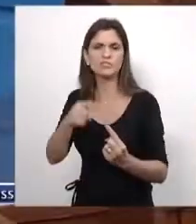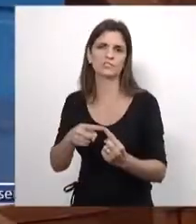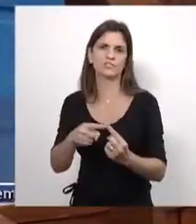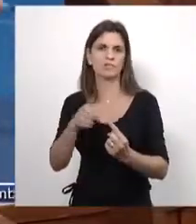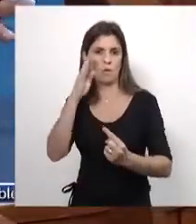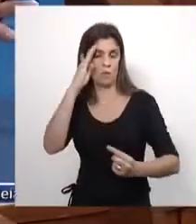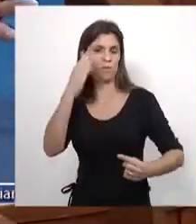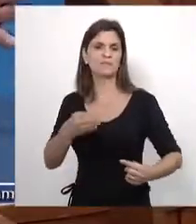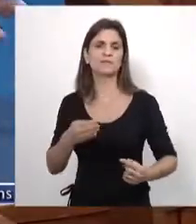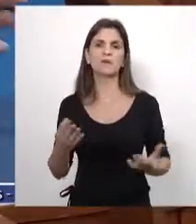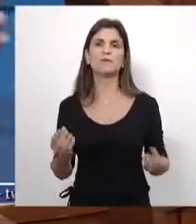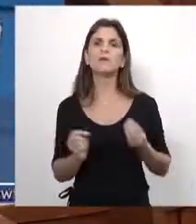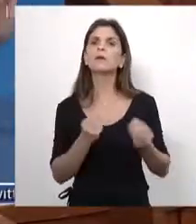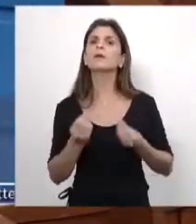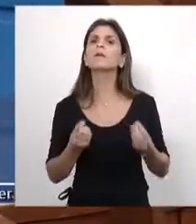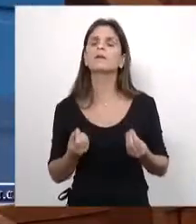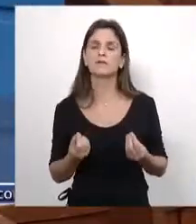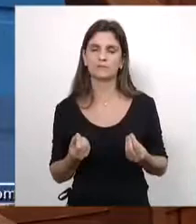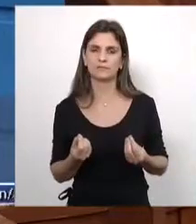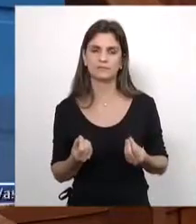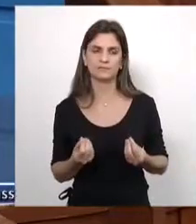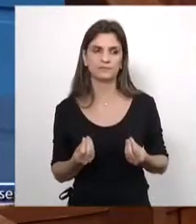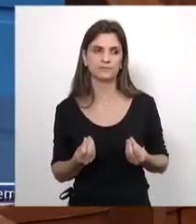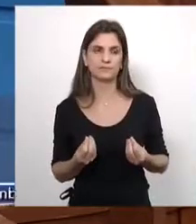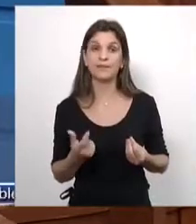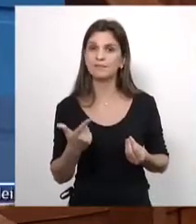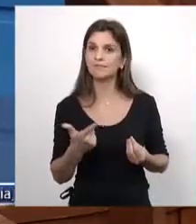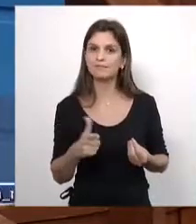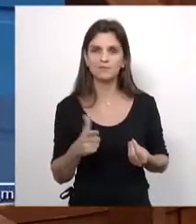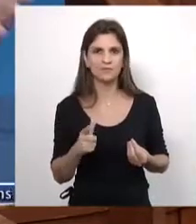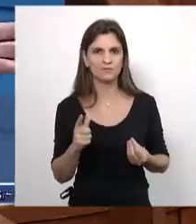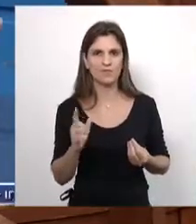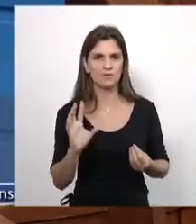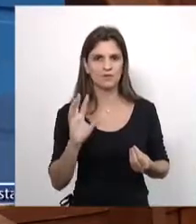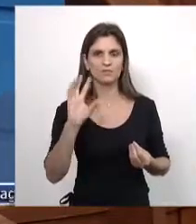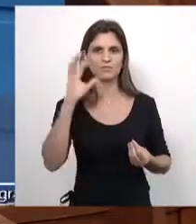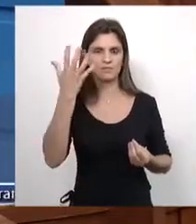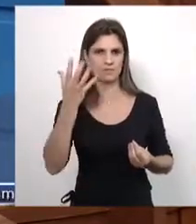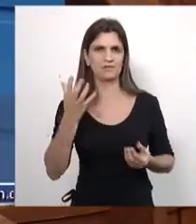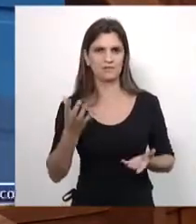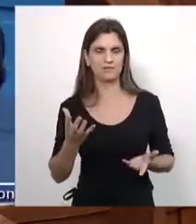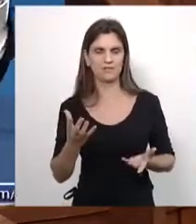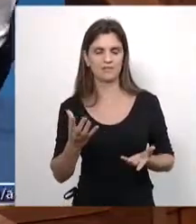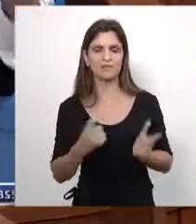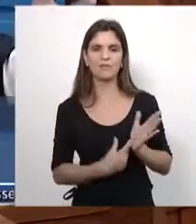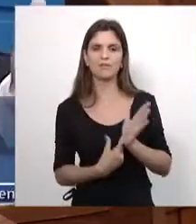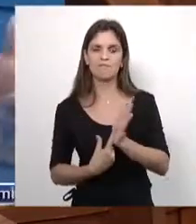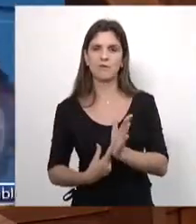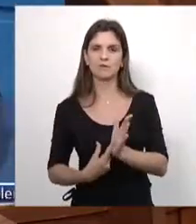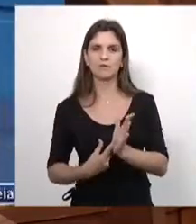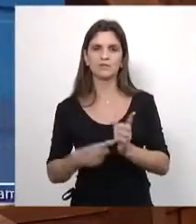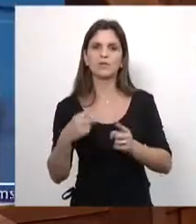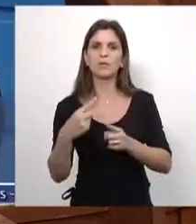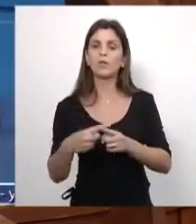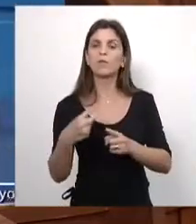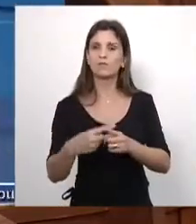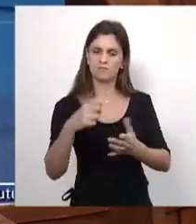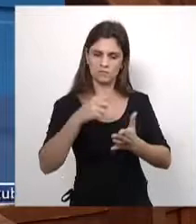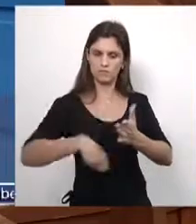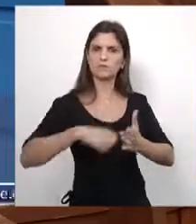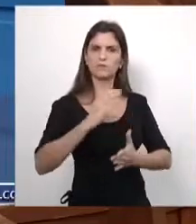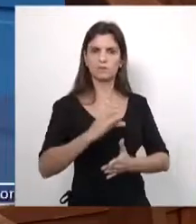fatores pedindo uma CPI, ou seja, não tem um fato determinante. Se ele apresentar o fato determinante, obviamente que os deputados vão colocar.